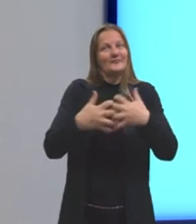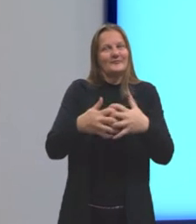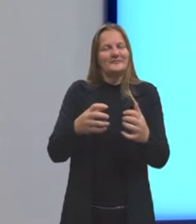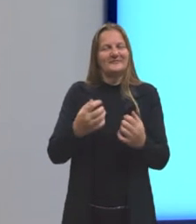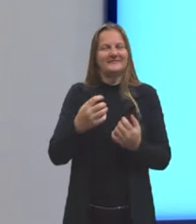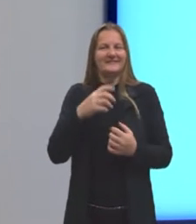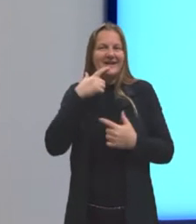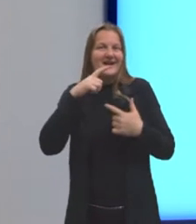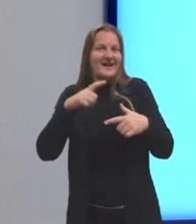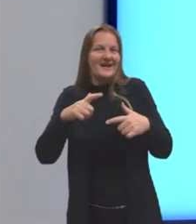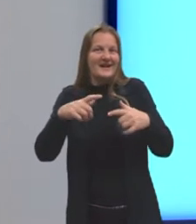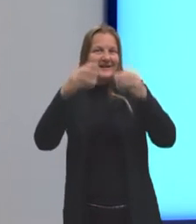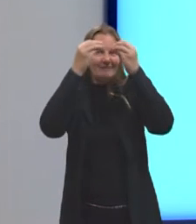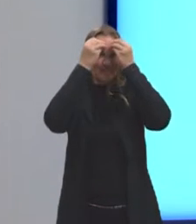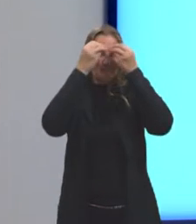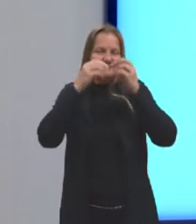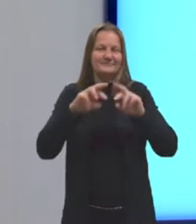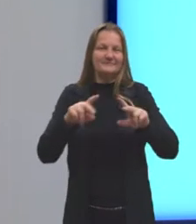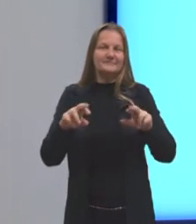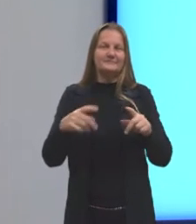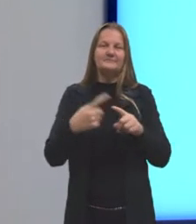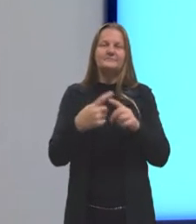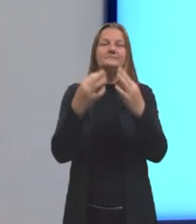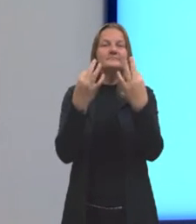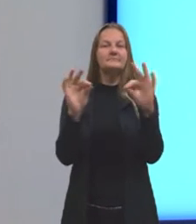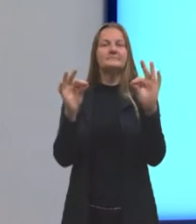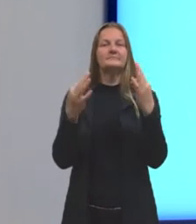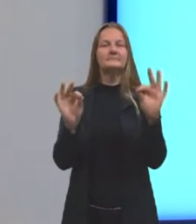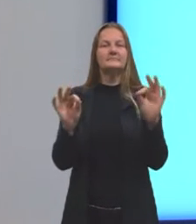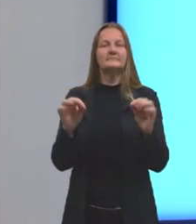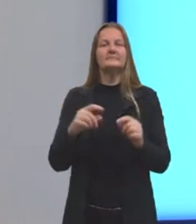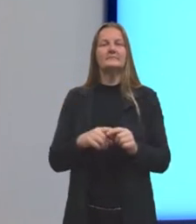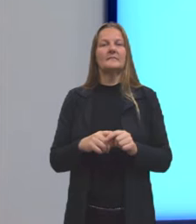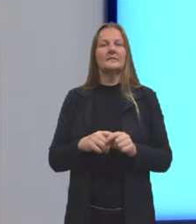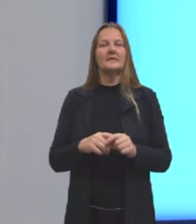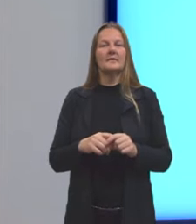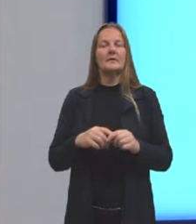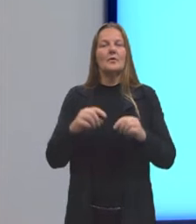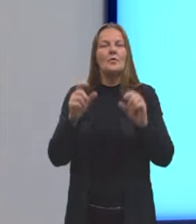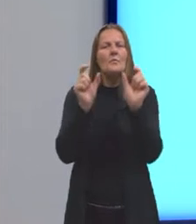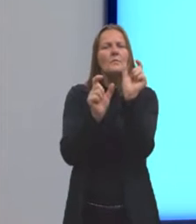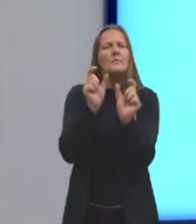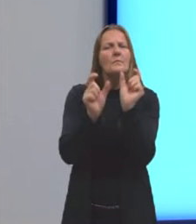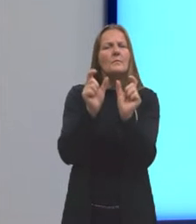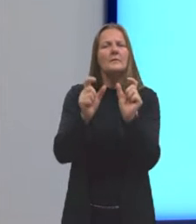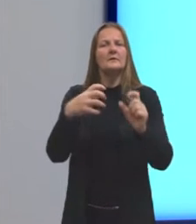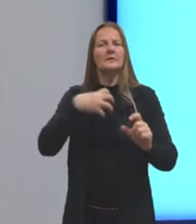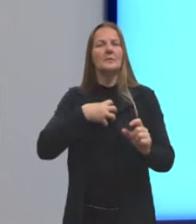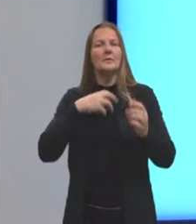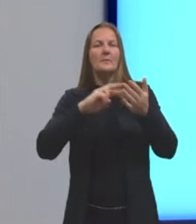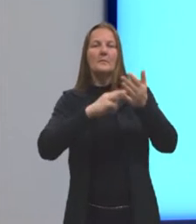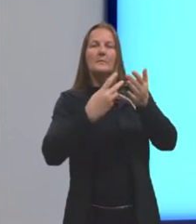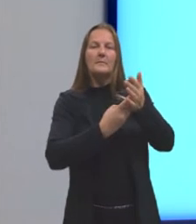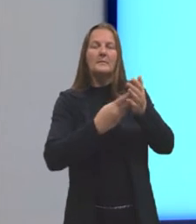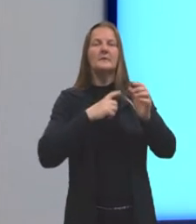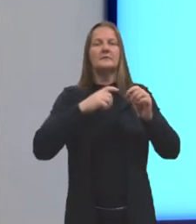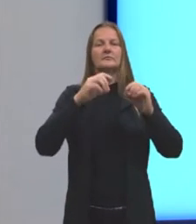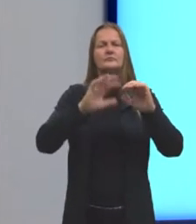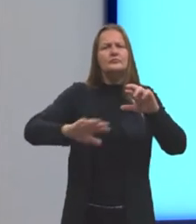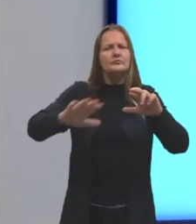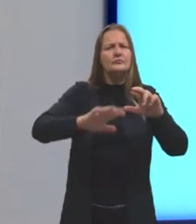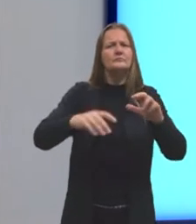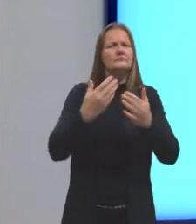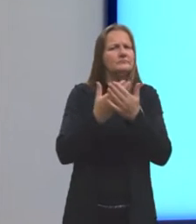deveriam funcionar. Porque a sintaxe, a morfologia, a semântica, essas áreas de